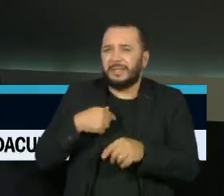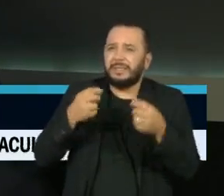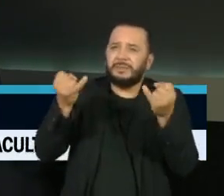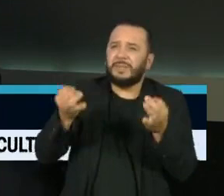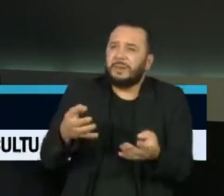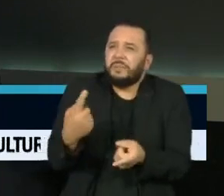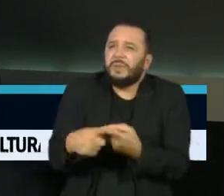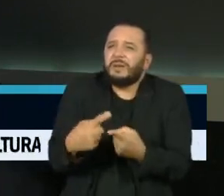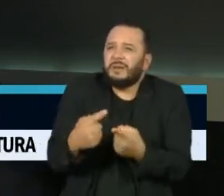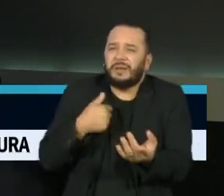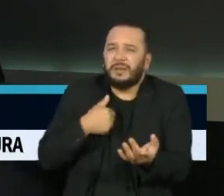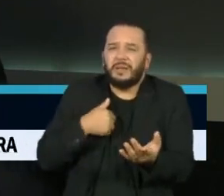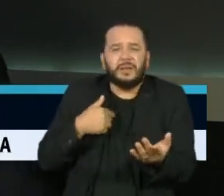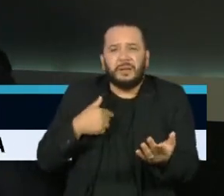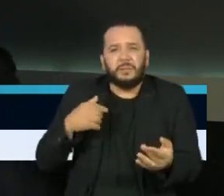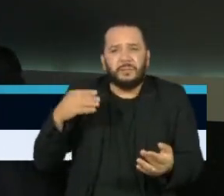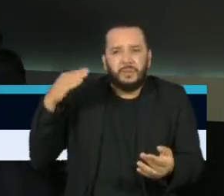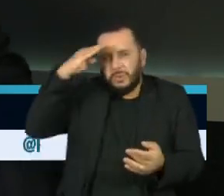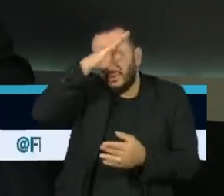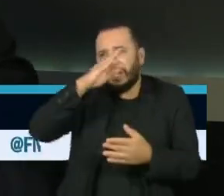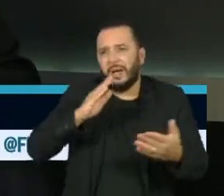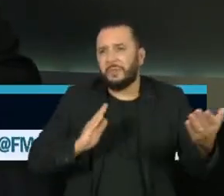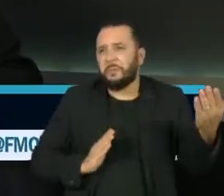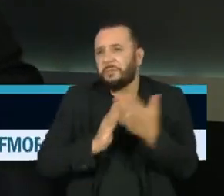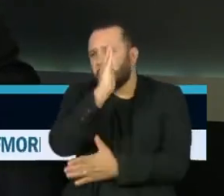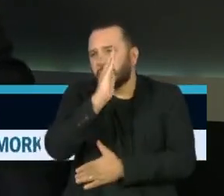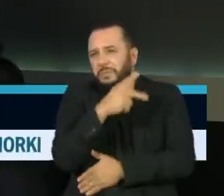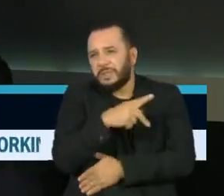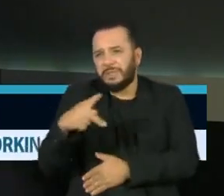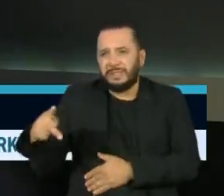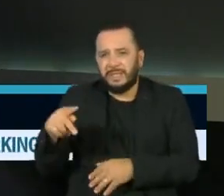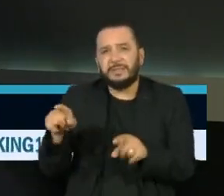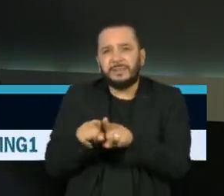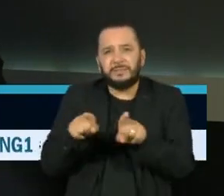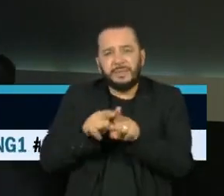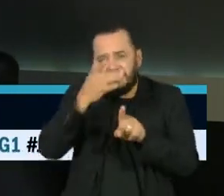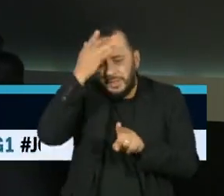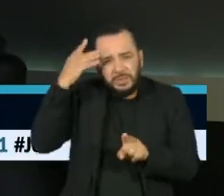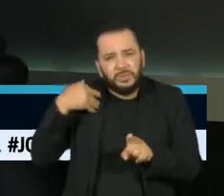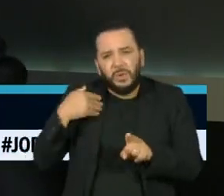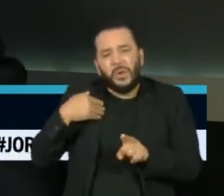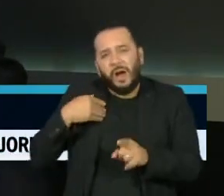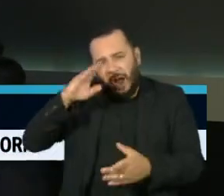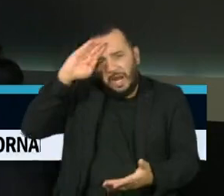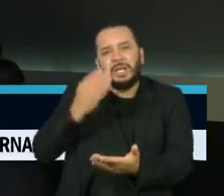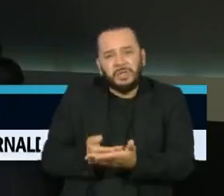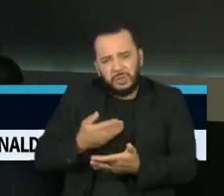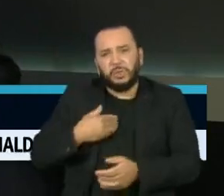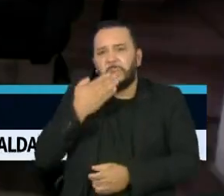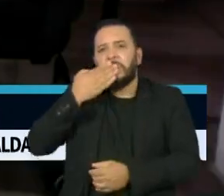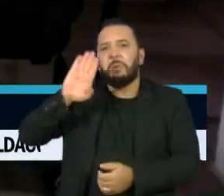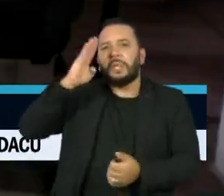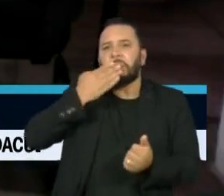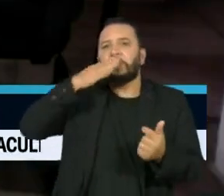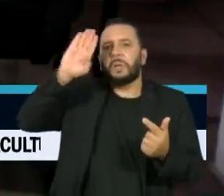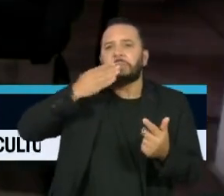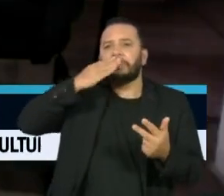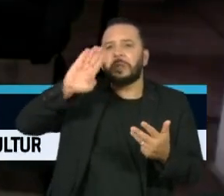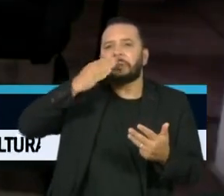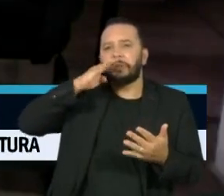eleição dele e, em especial, daqueles que se iludiram, por exemplo, com promessas liberais na área econômica e coisas desse tipo?